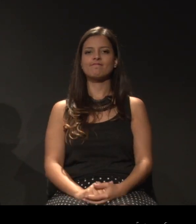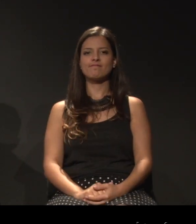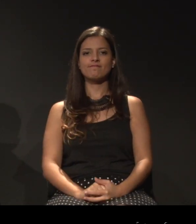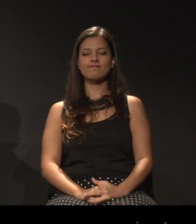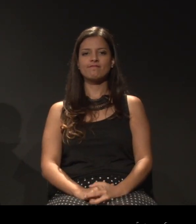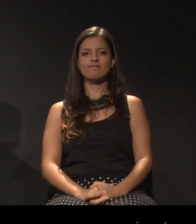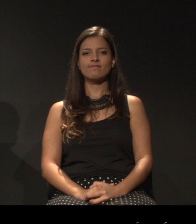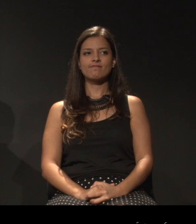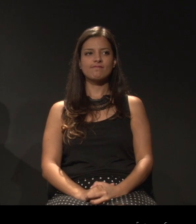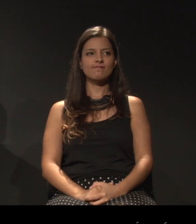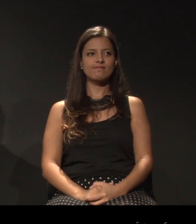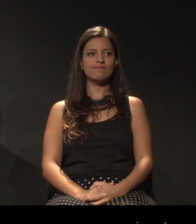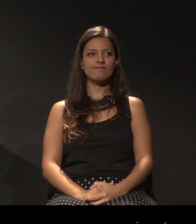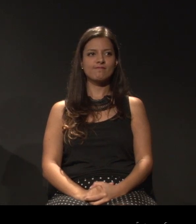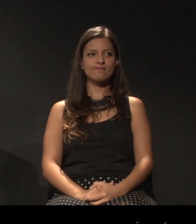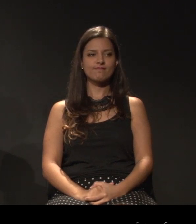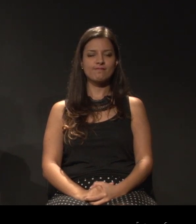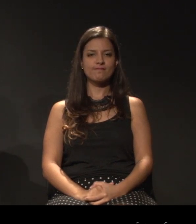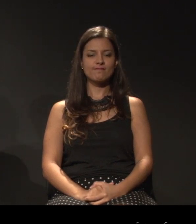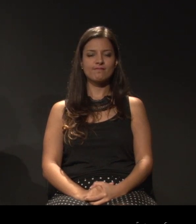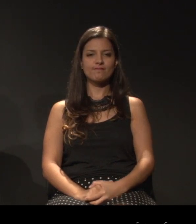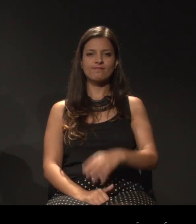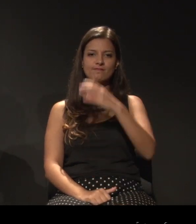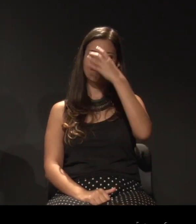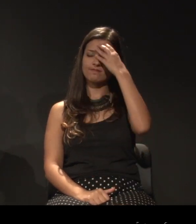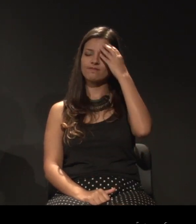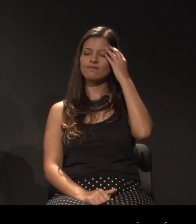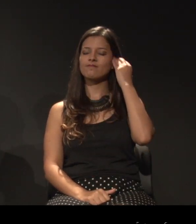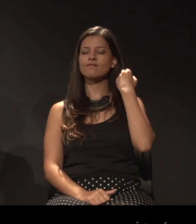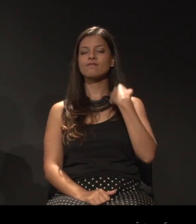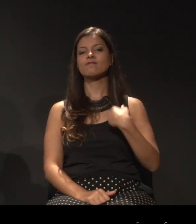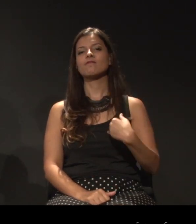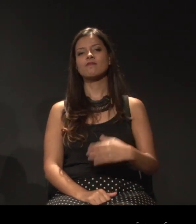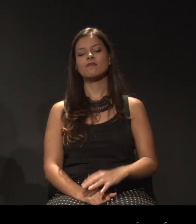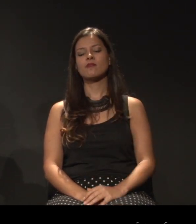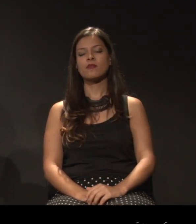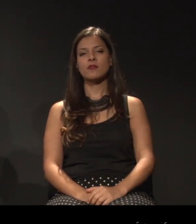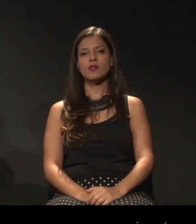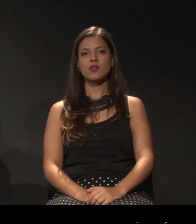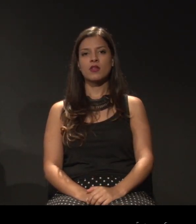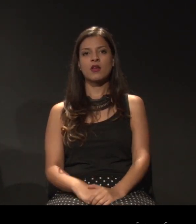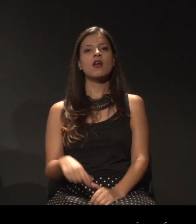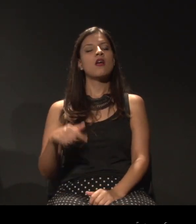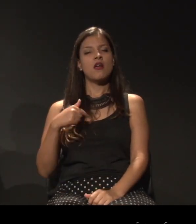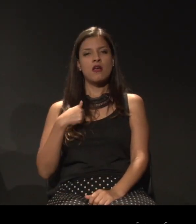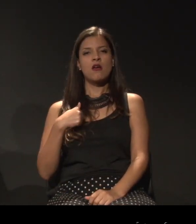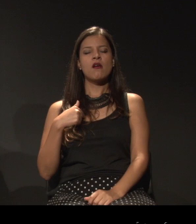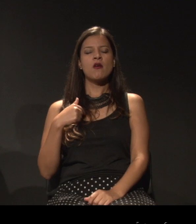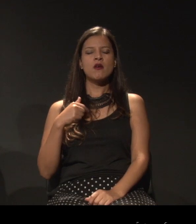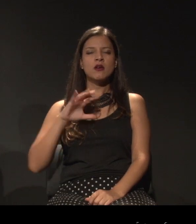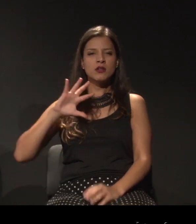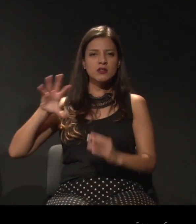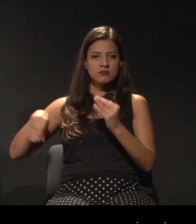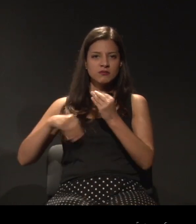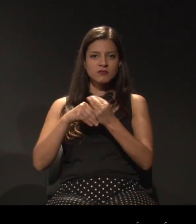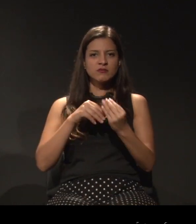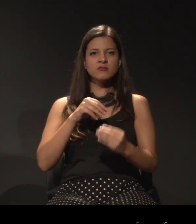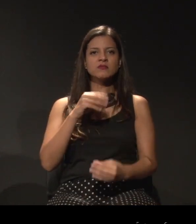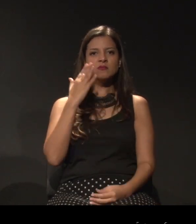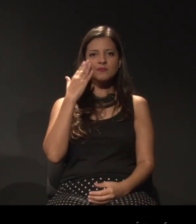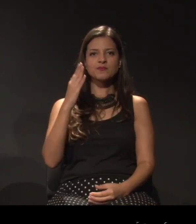Eu vou usar uma estética distante, só para